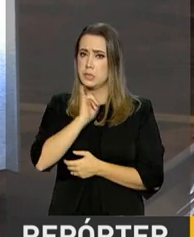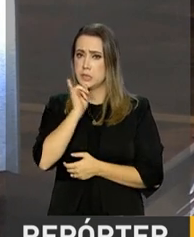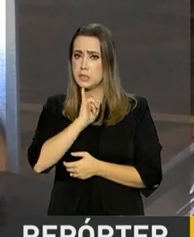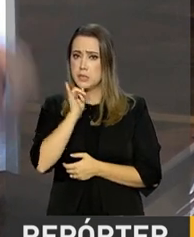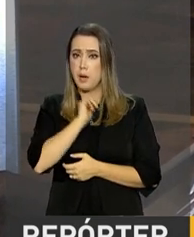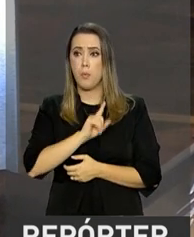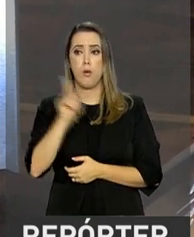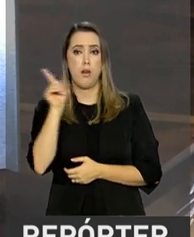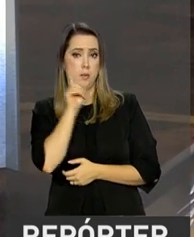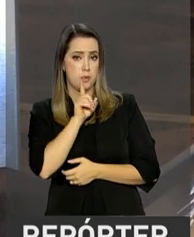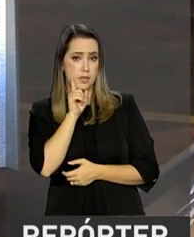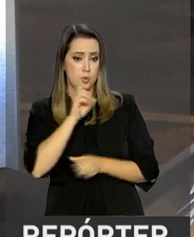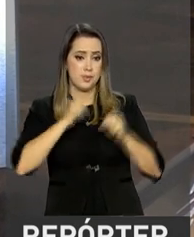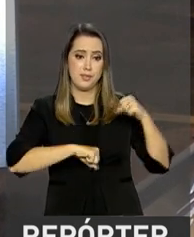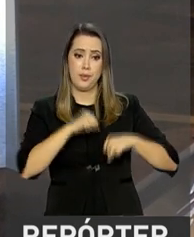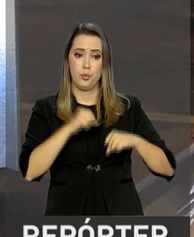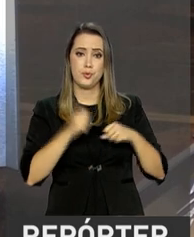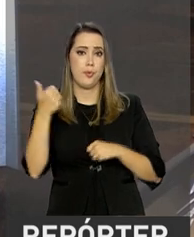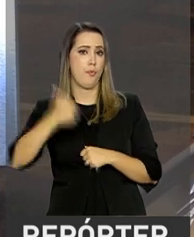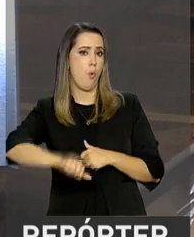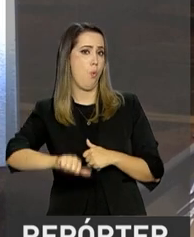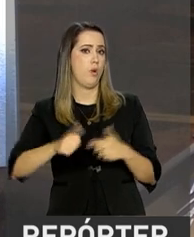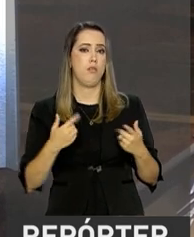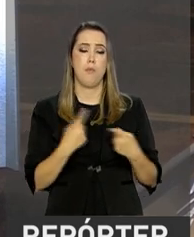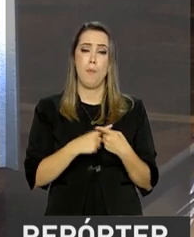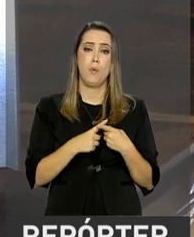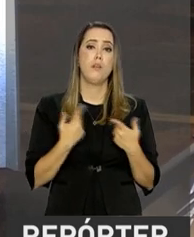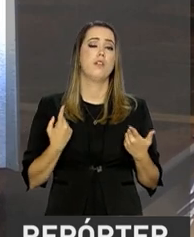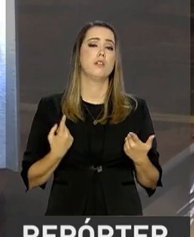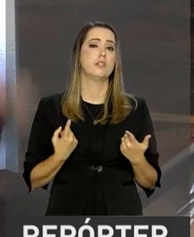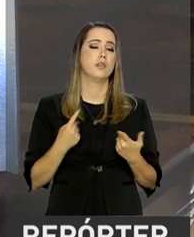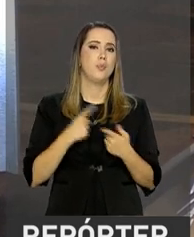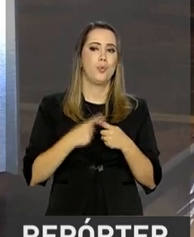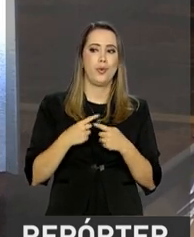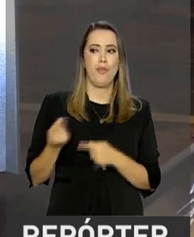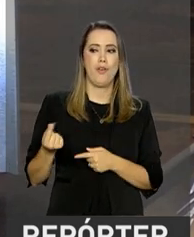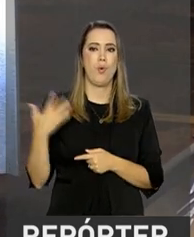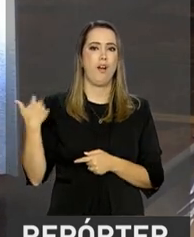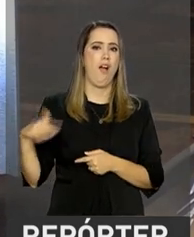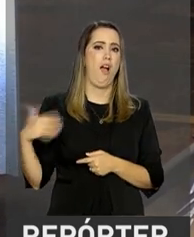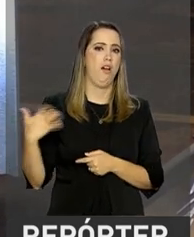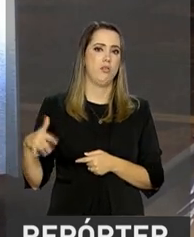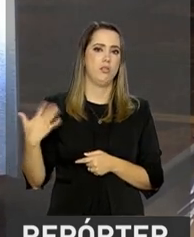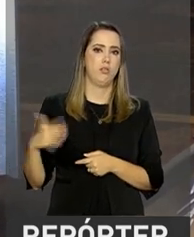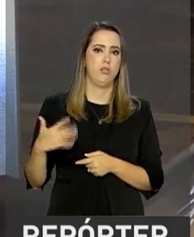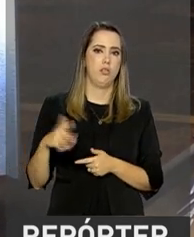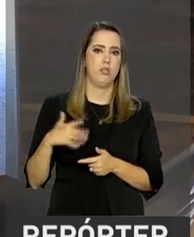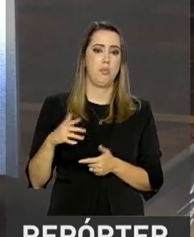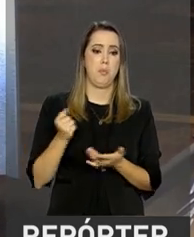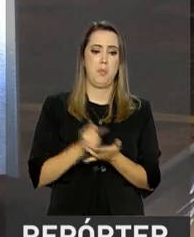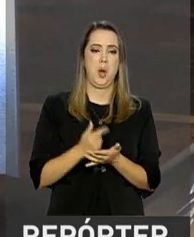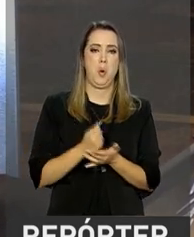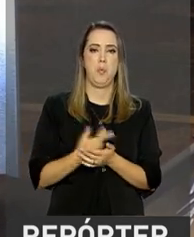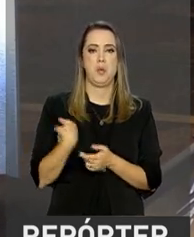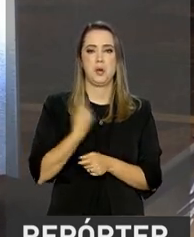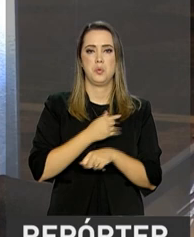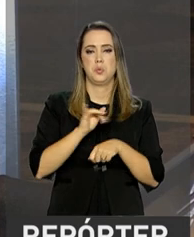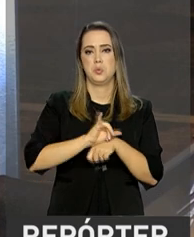indústria americana, do nosso ponto de vista. Porque aumenta o custo da indústria americana.